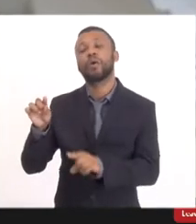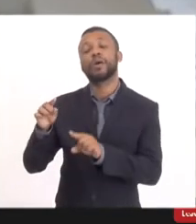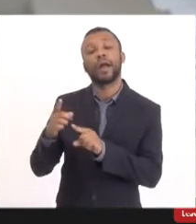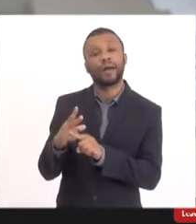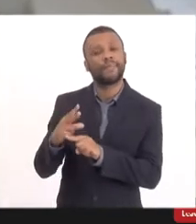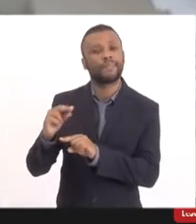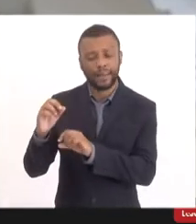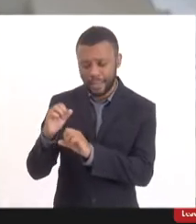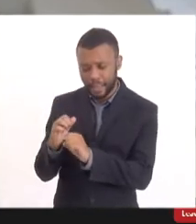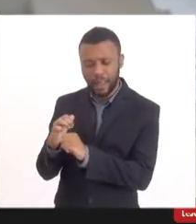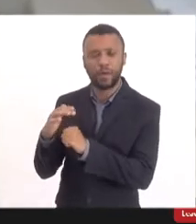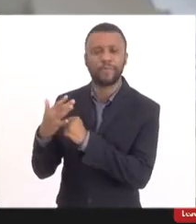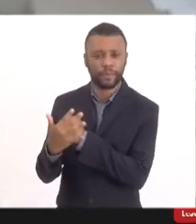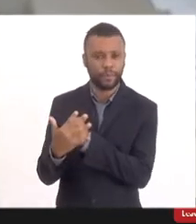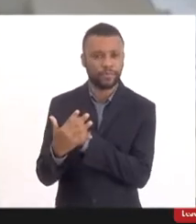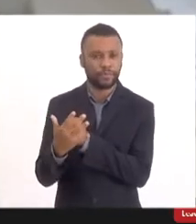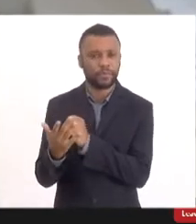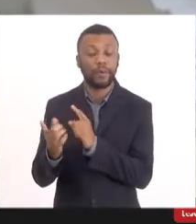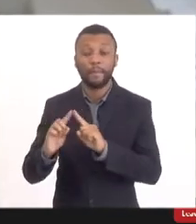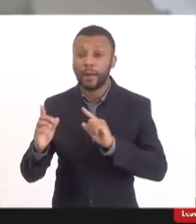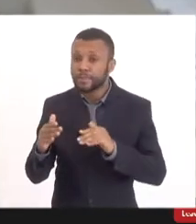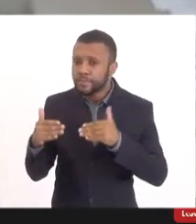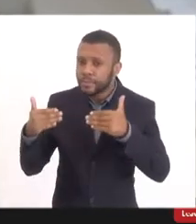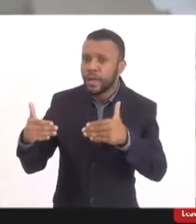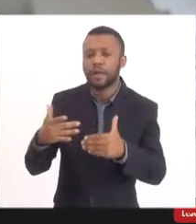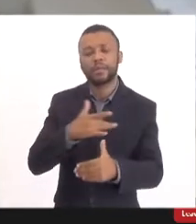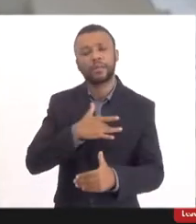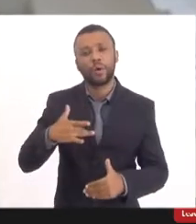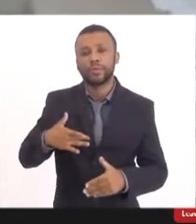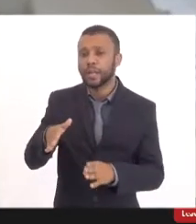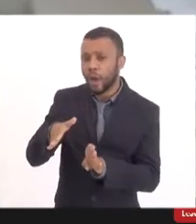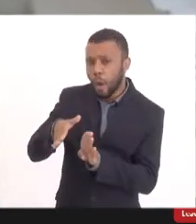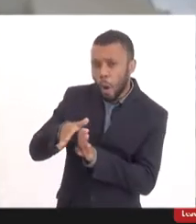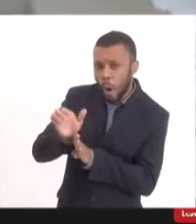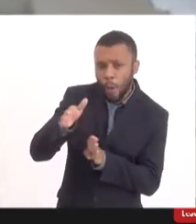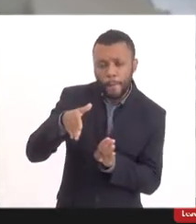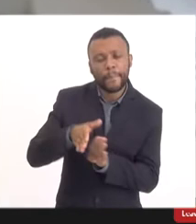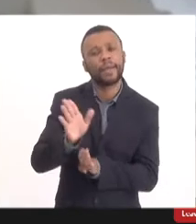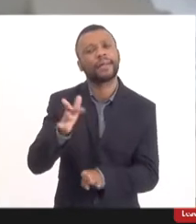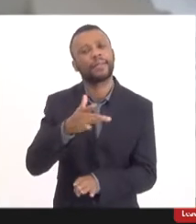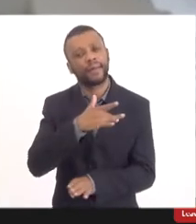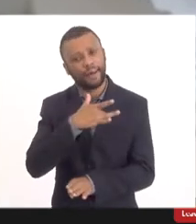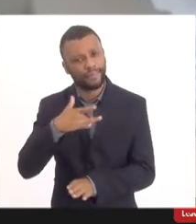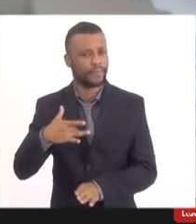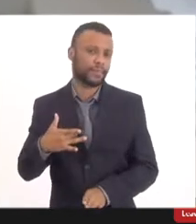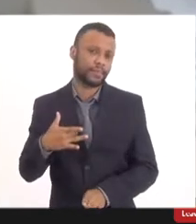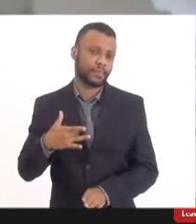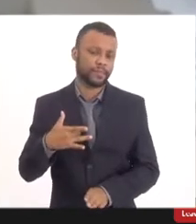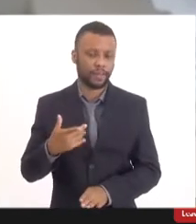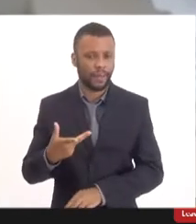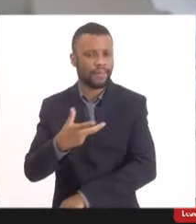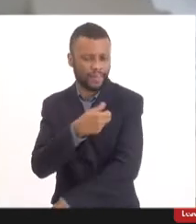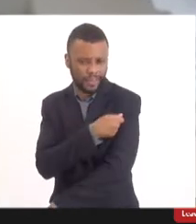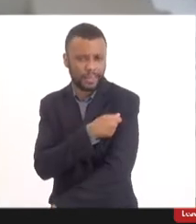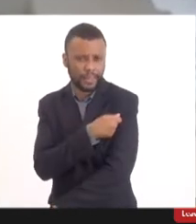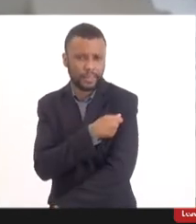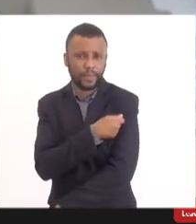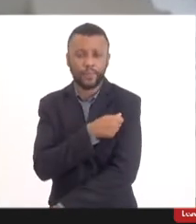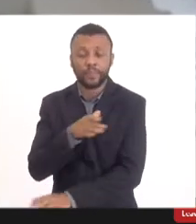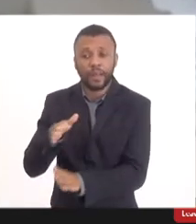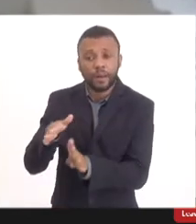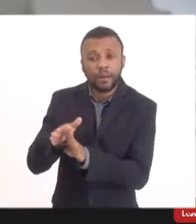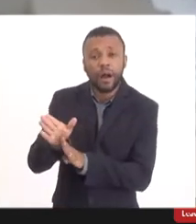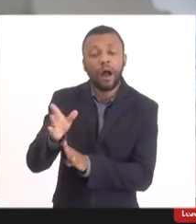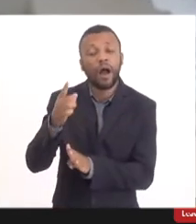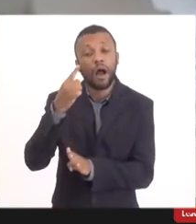No entanto, quando o Ministério da Saúde recomenda a vacina, ele diz assim, que apenas com autorização dos